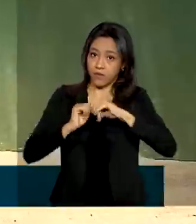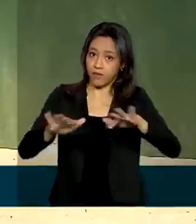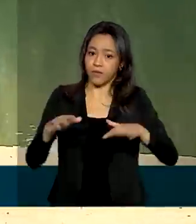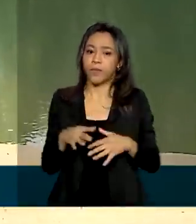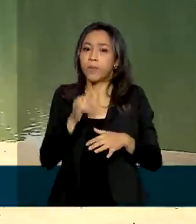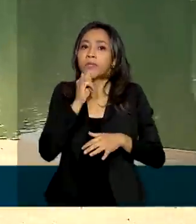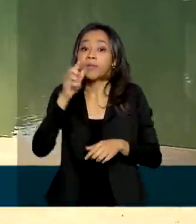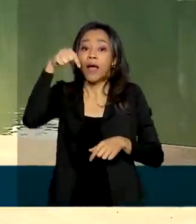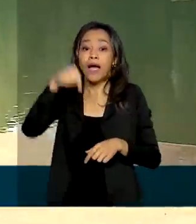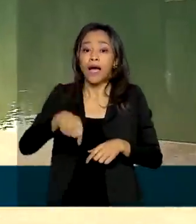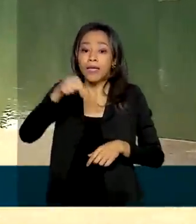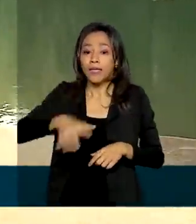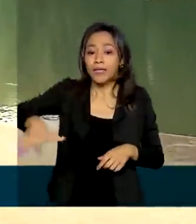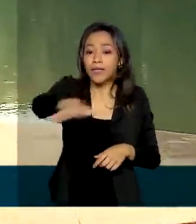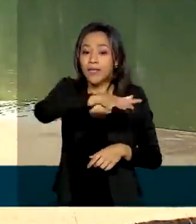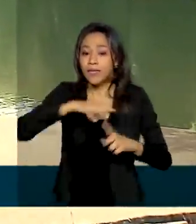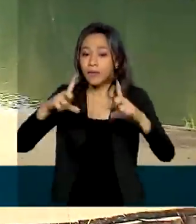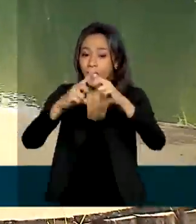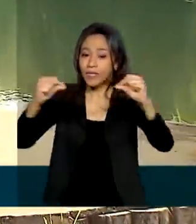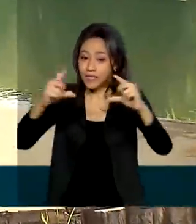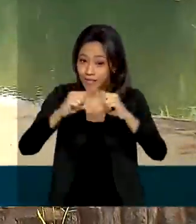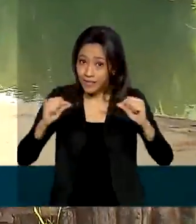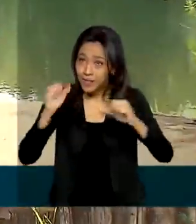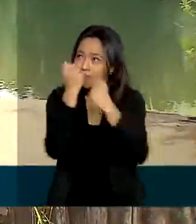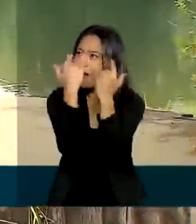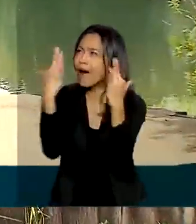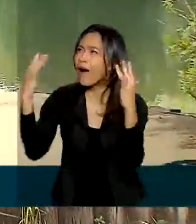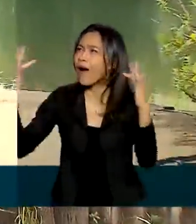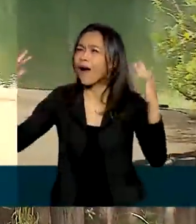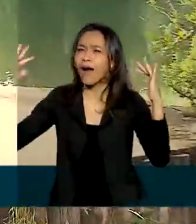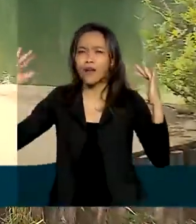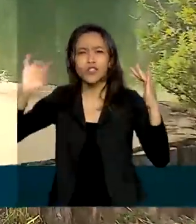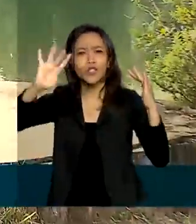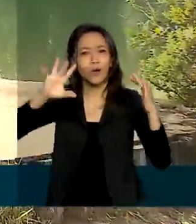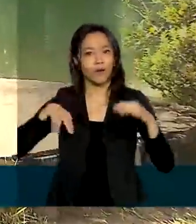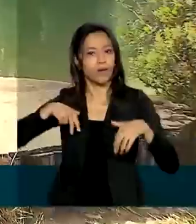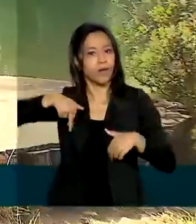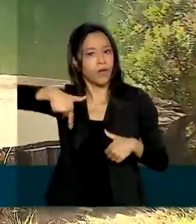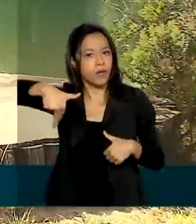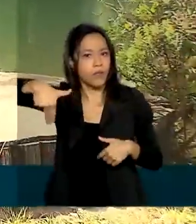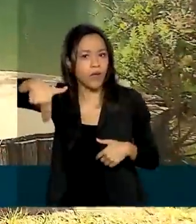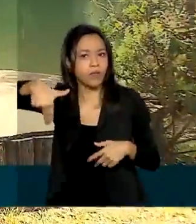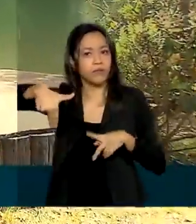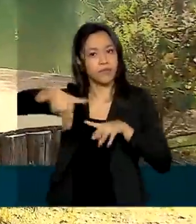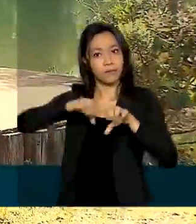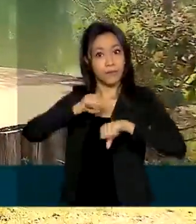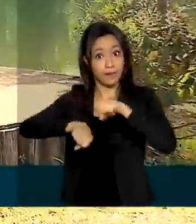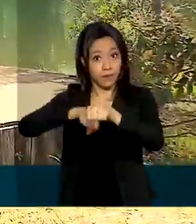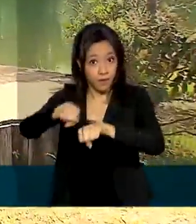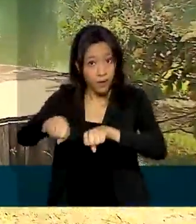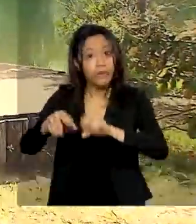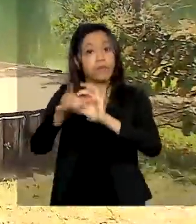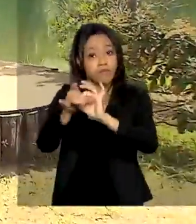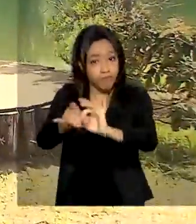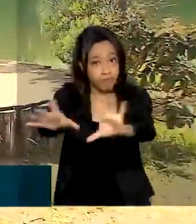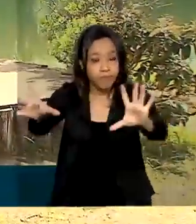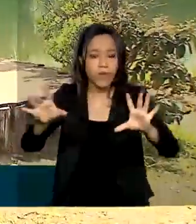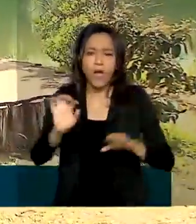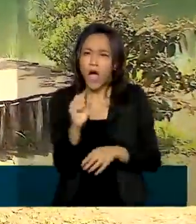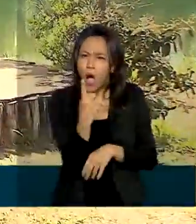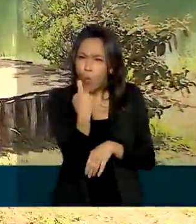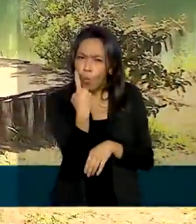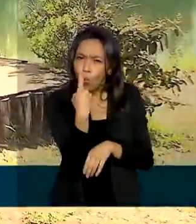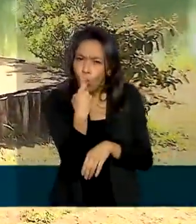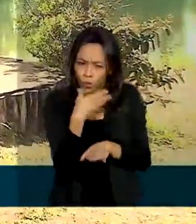Brasília, apenas as caminhadas e as bicicletas estão liberadas. A única trilha aberta